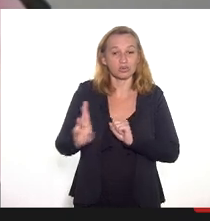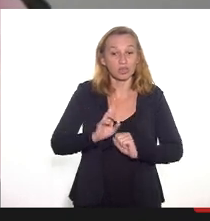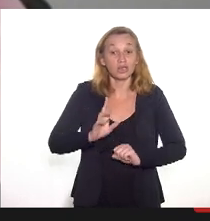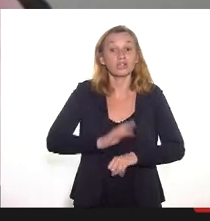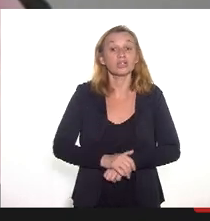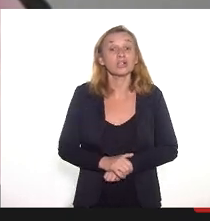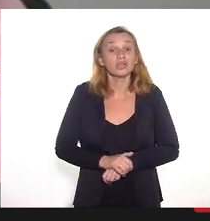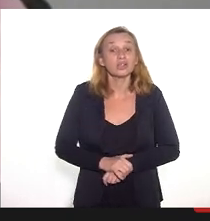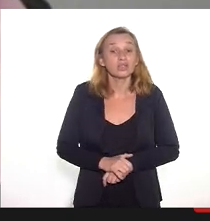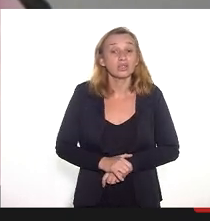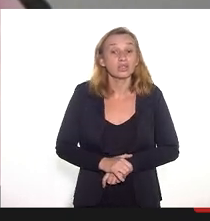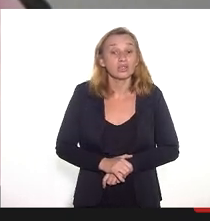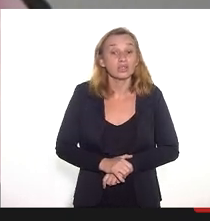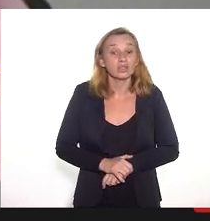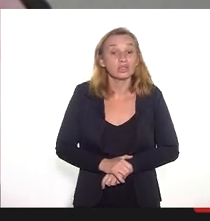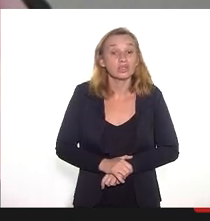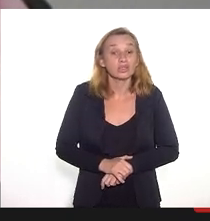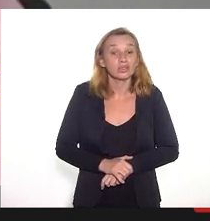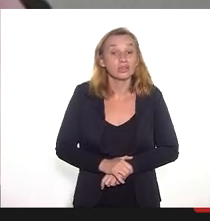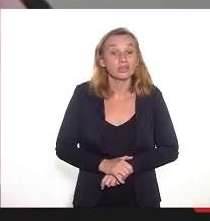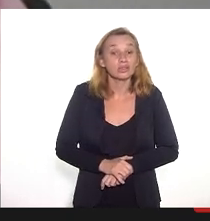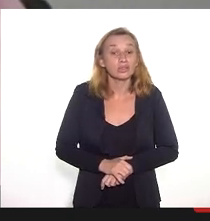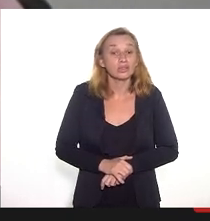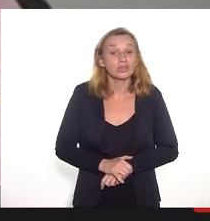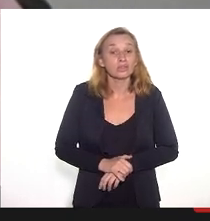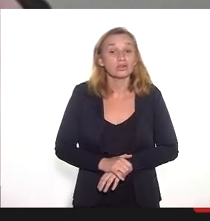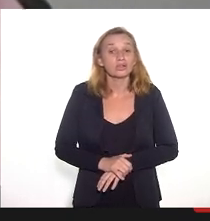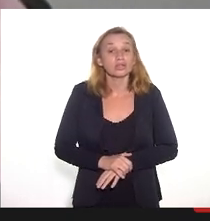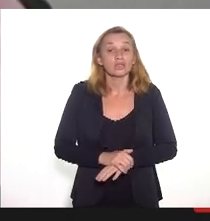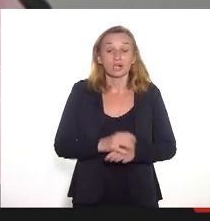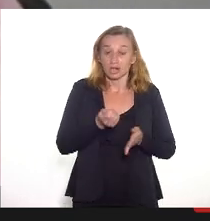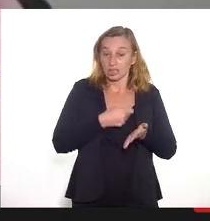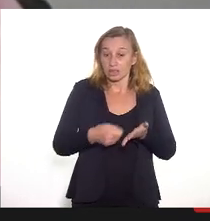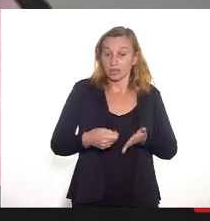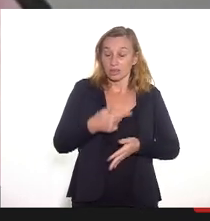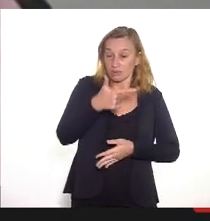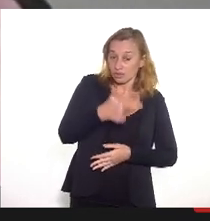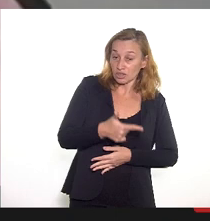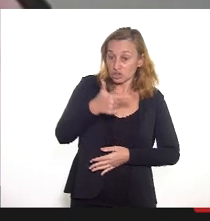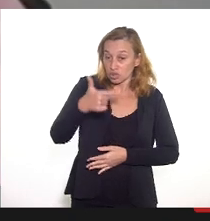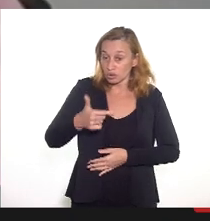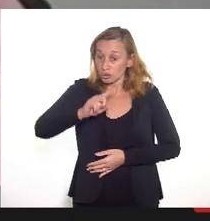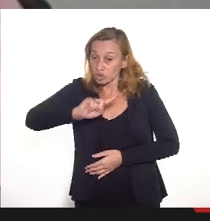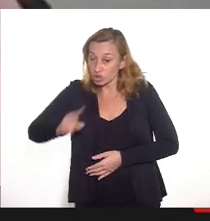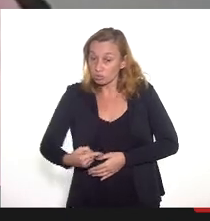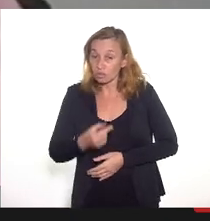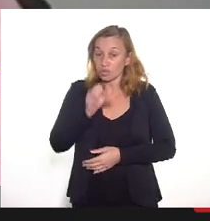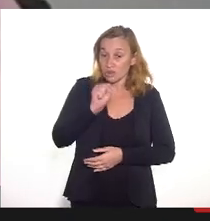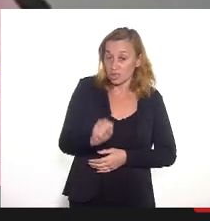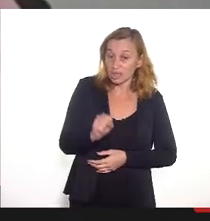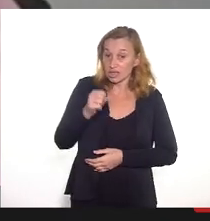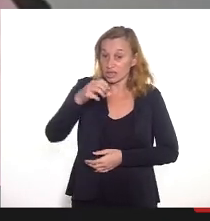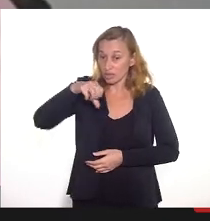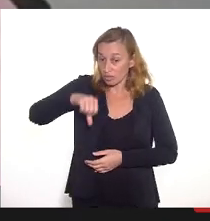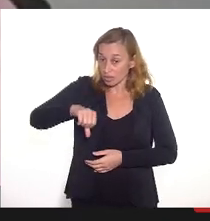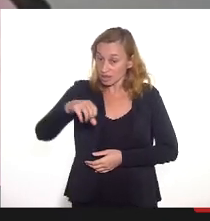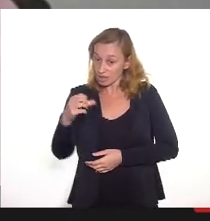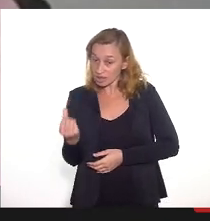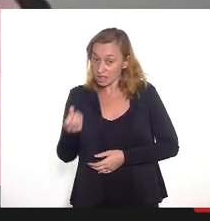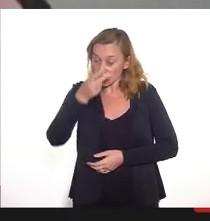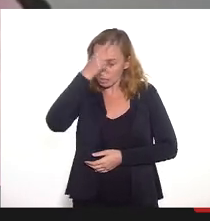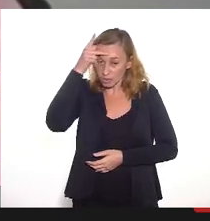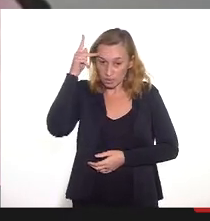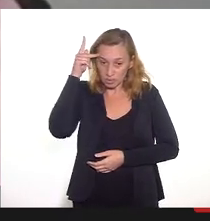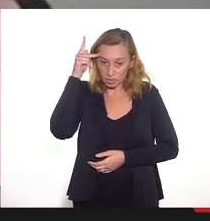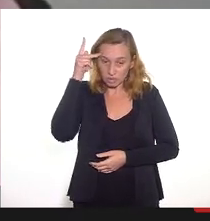que nós temos aqui, eu fiz questão de anotar, nós temos 22.896 pessoas